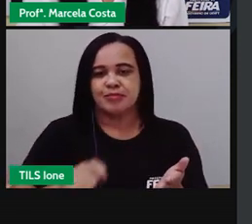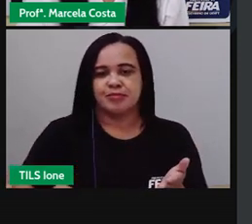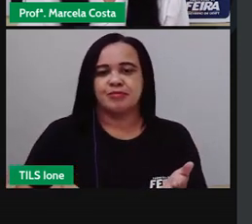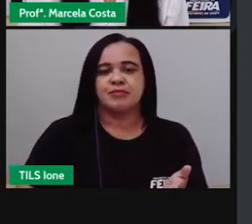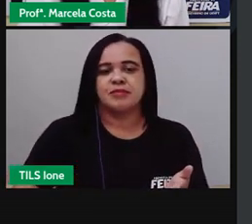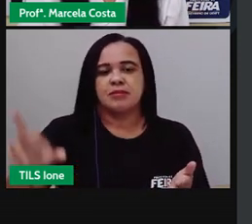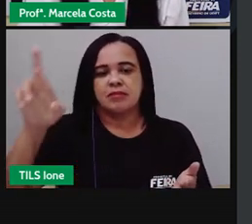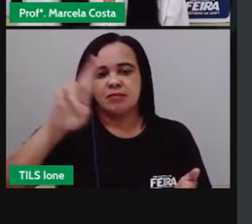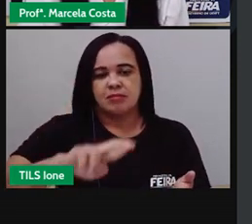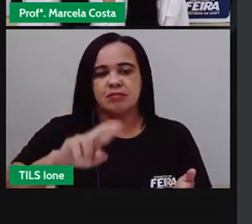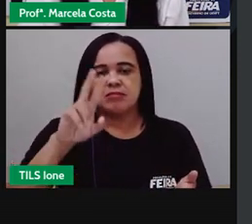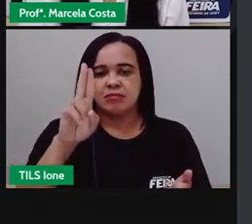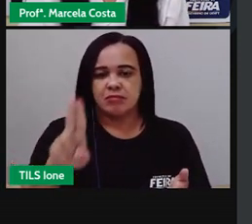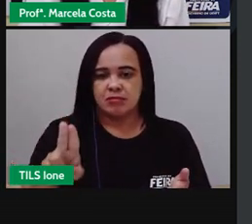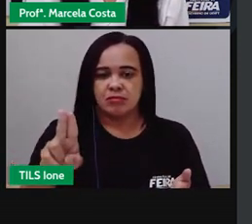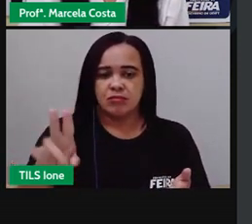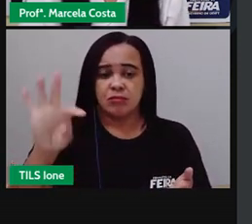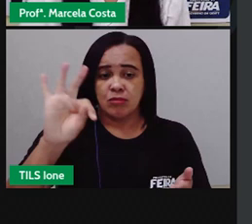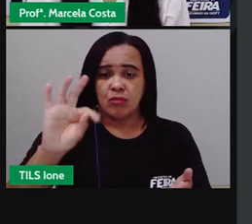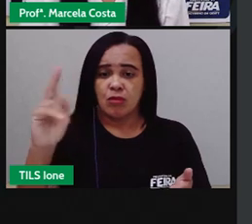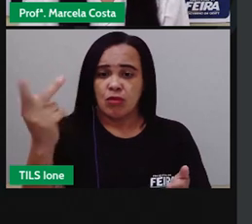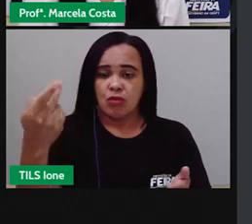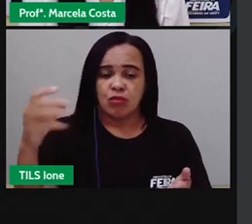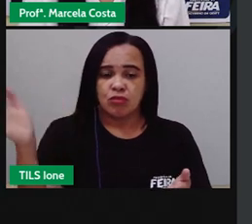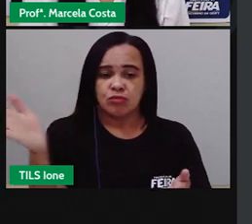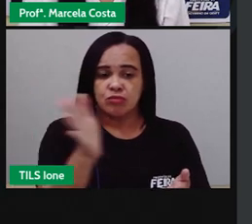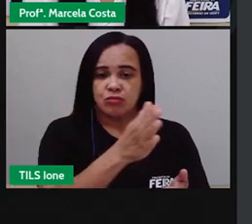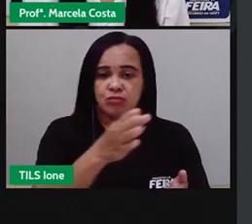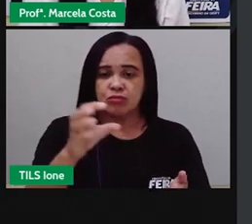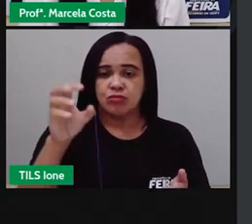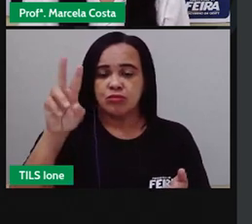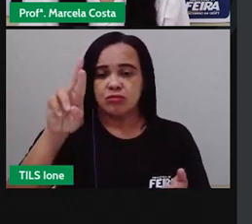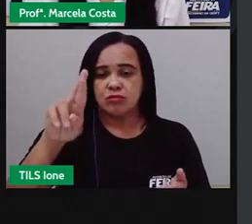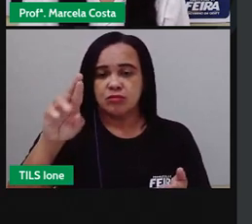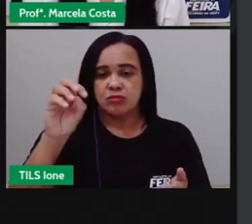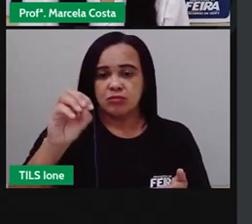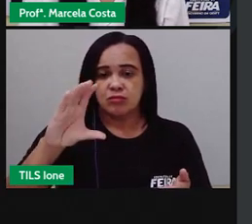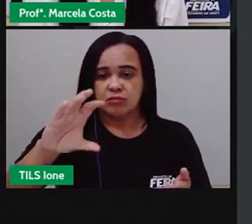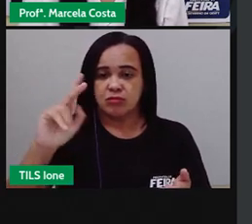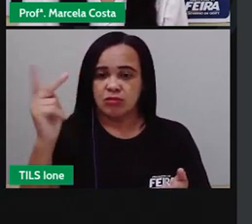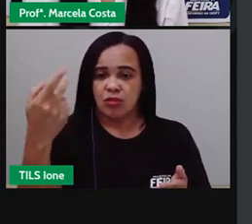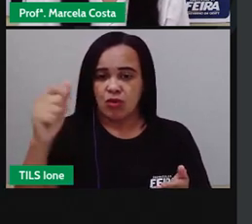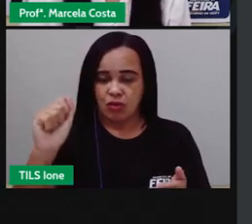O título, Bom Dia a Todas as Cores.